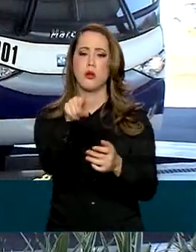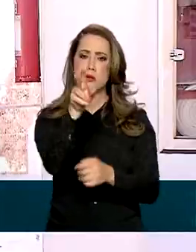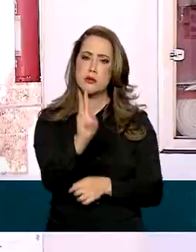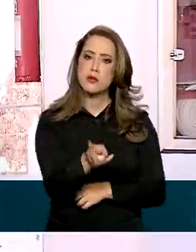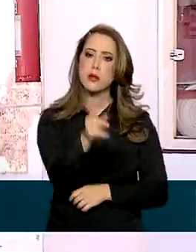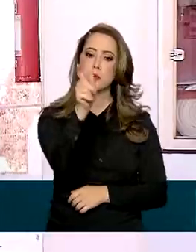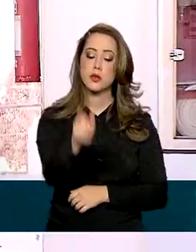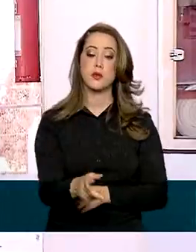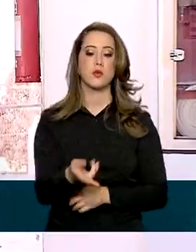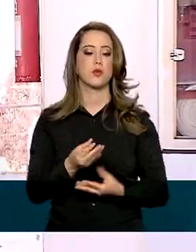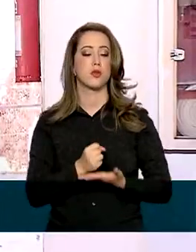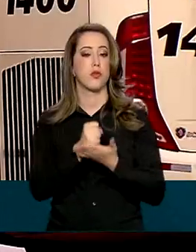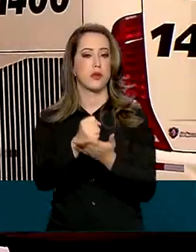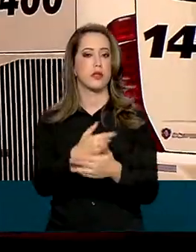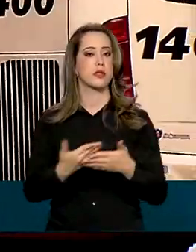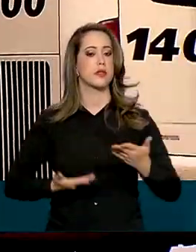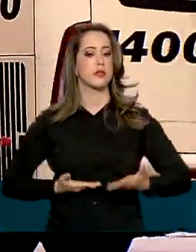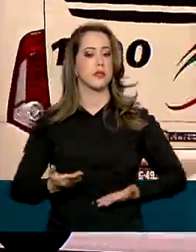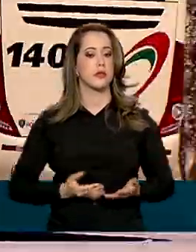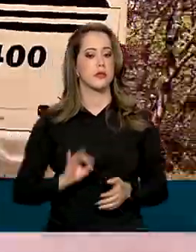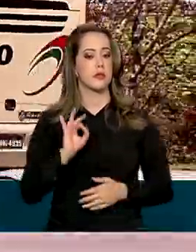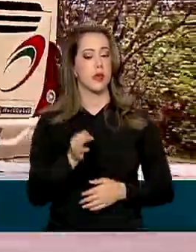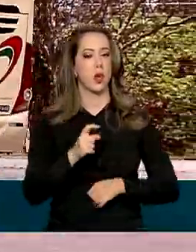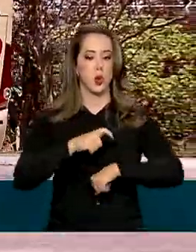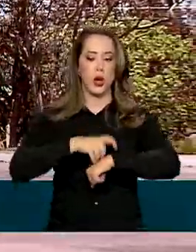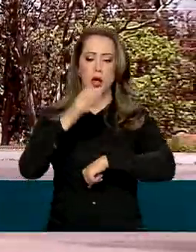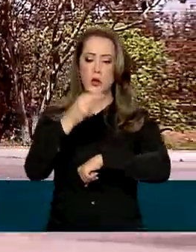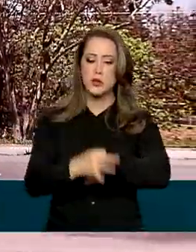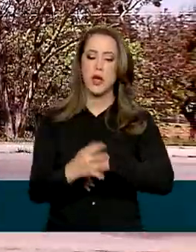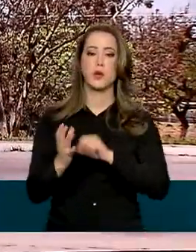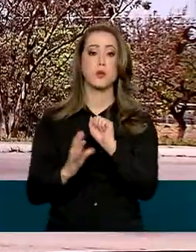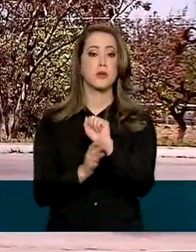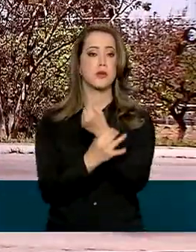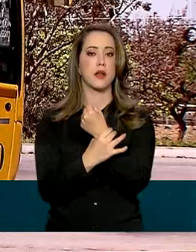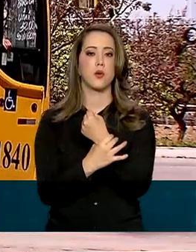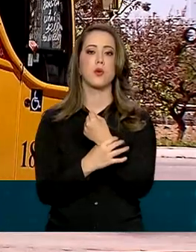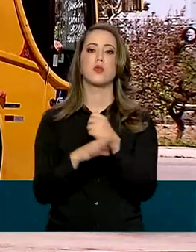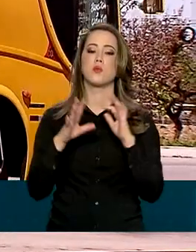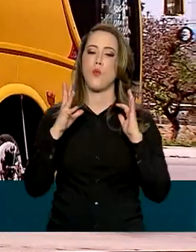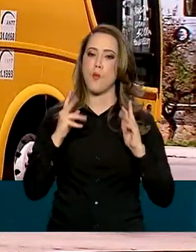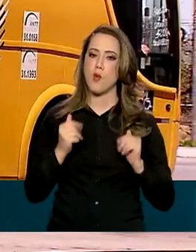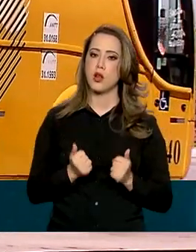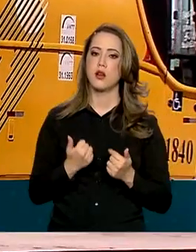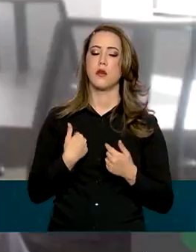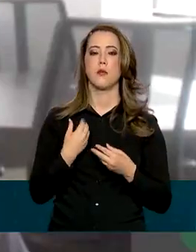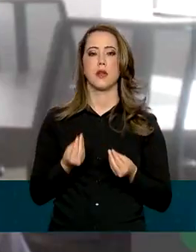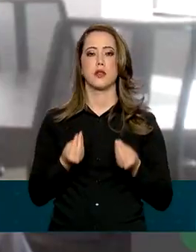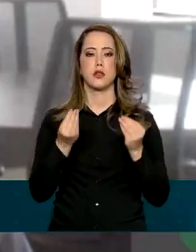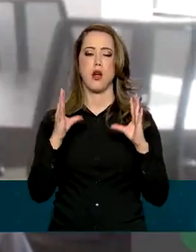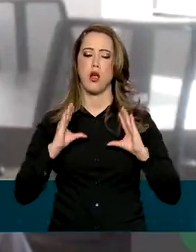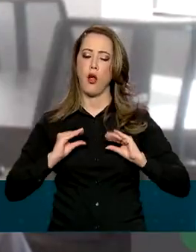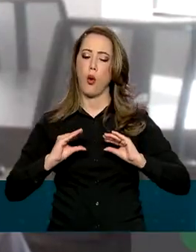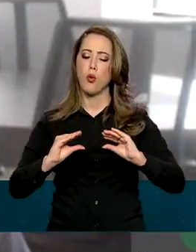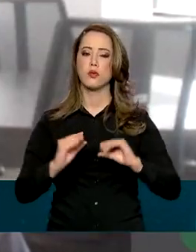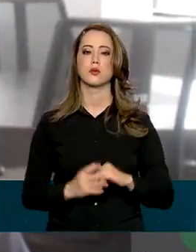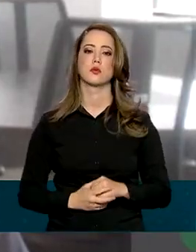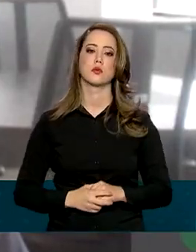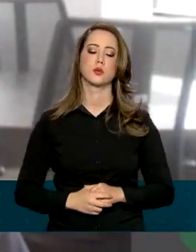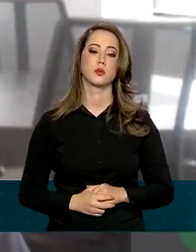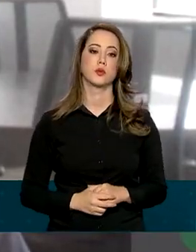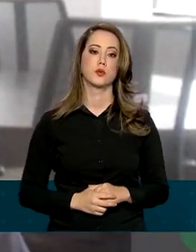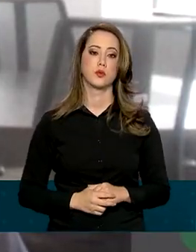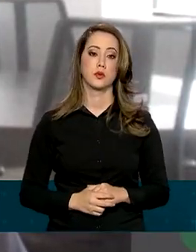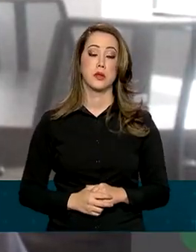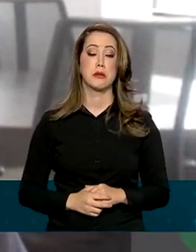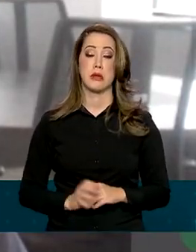viagem, serviços adequados, como pontualidade, segurança, higiene e conforto. A empresa tem que garantir a